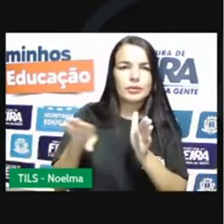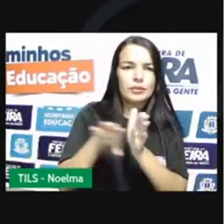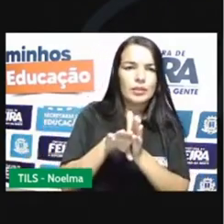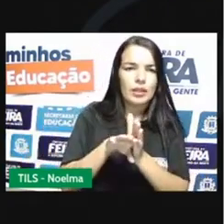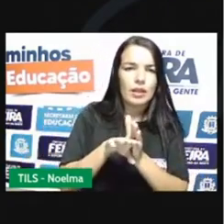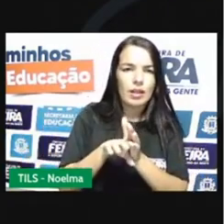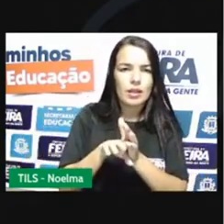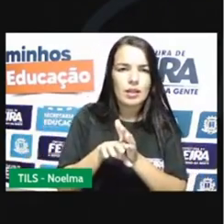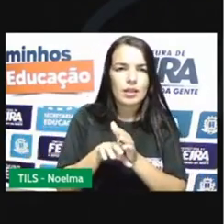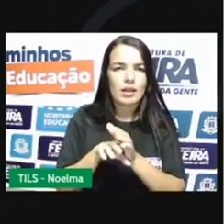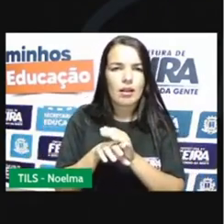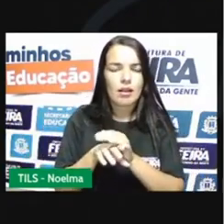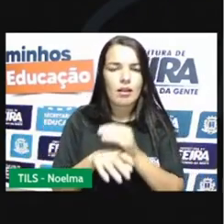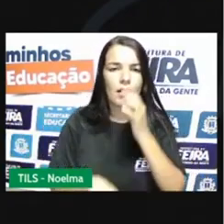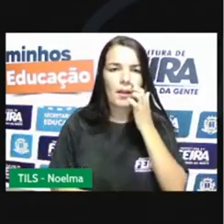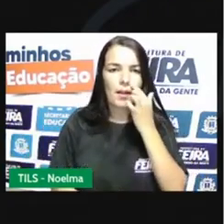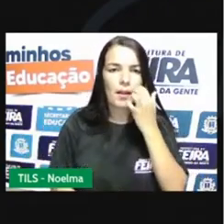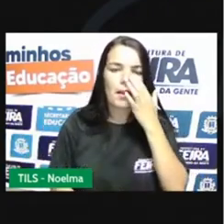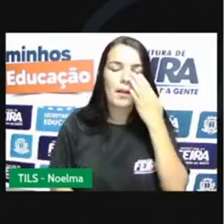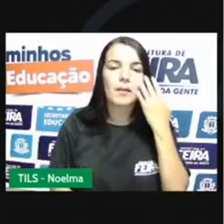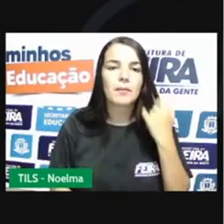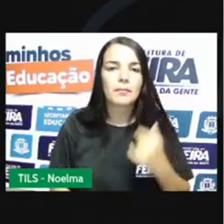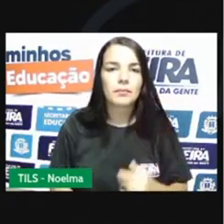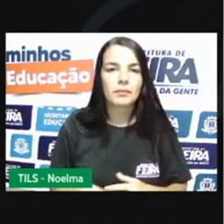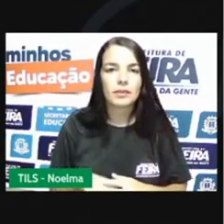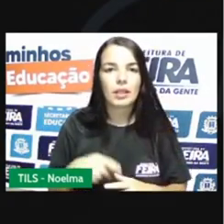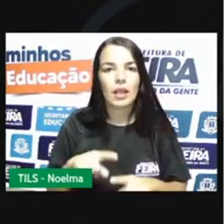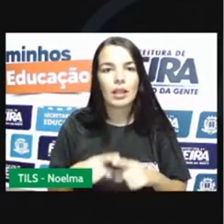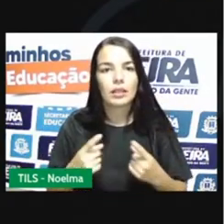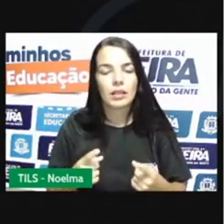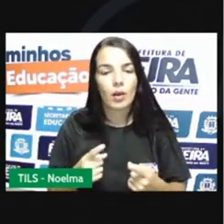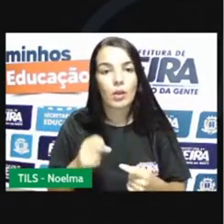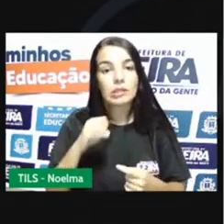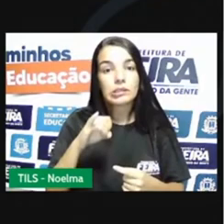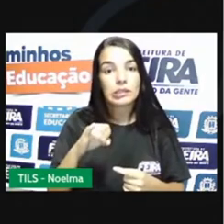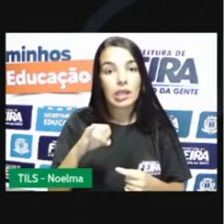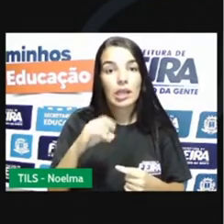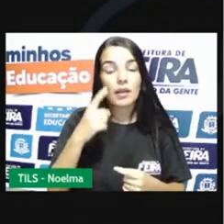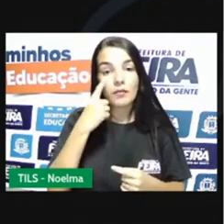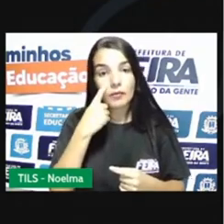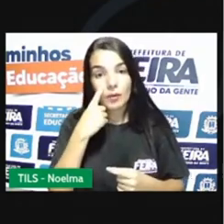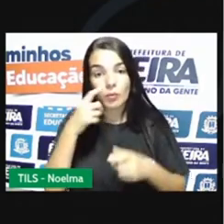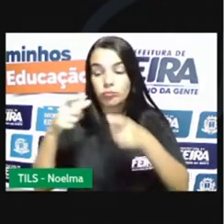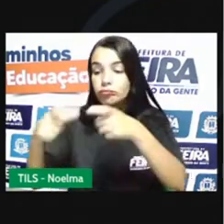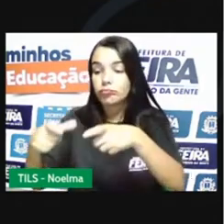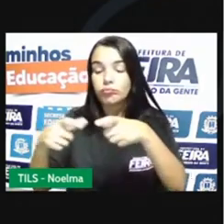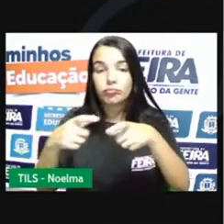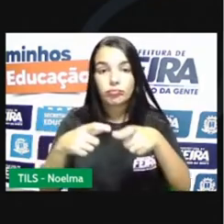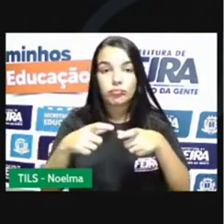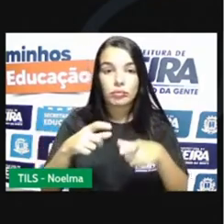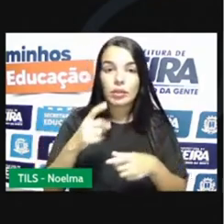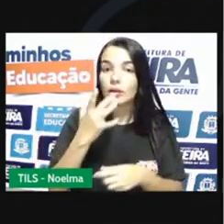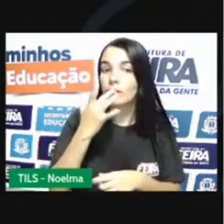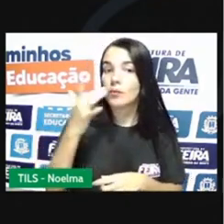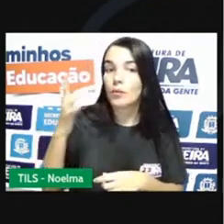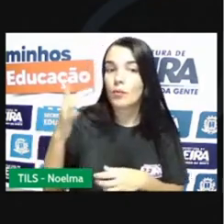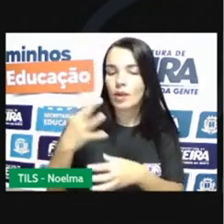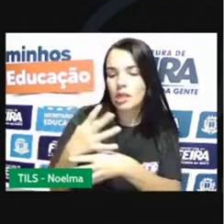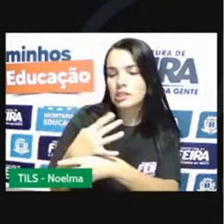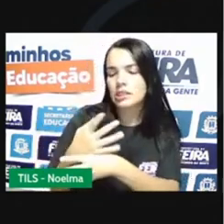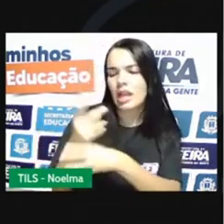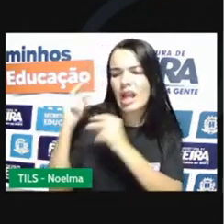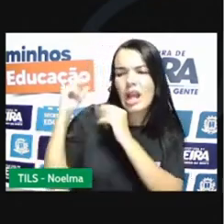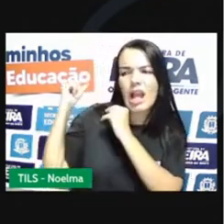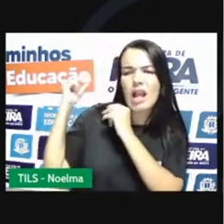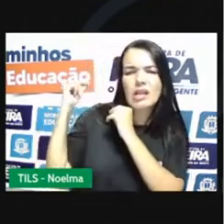regiões litorâneas para o interior do território. Com isso, em torno das minas descobertas e exploradas, cidades